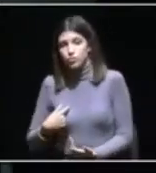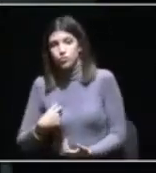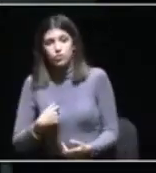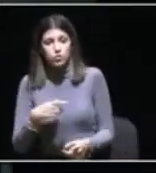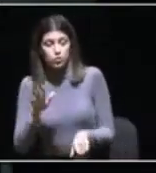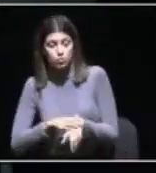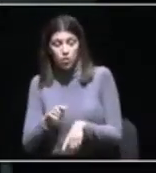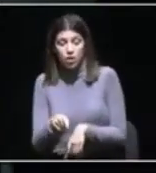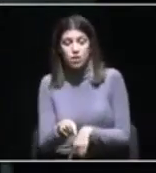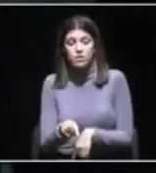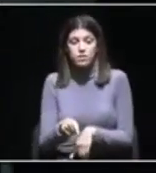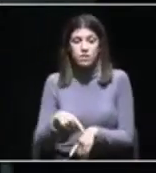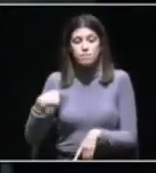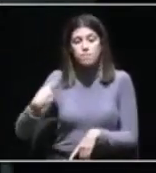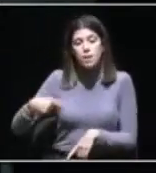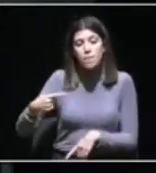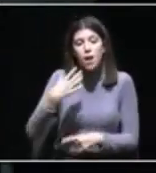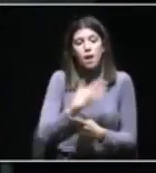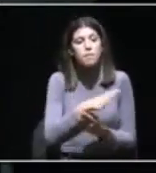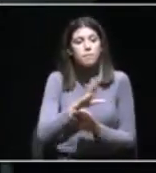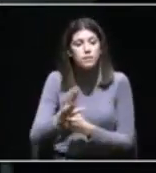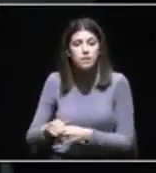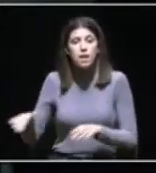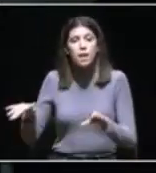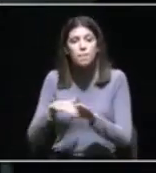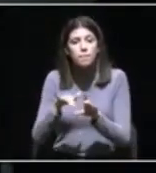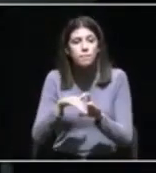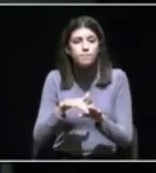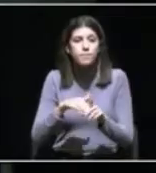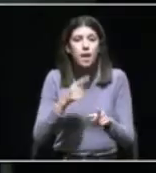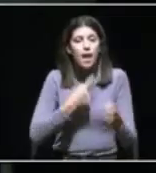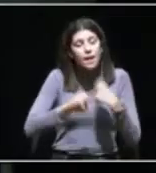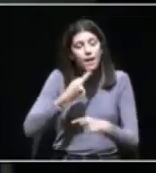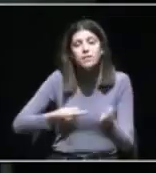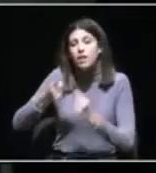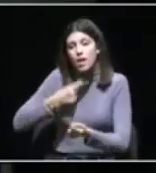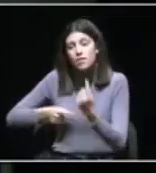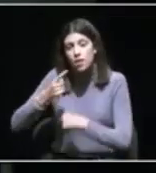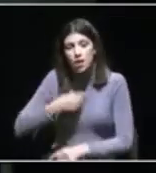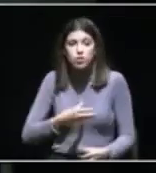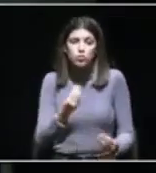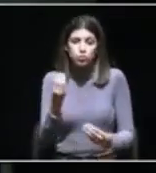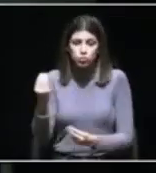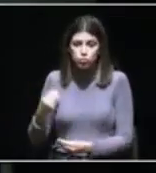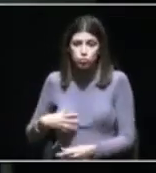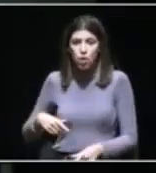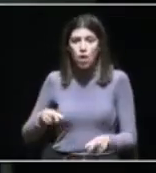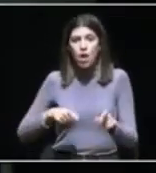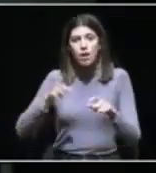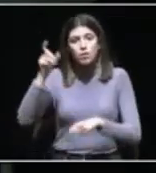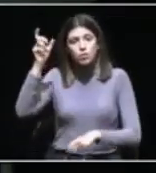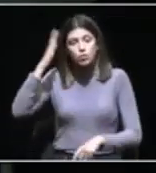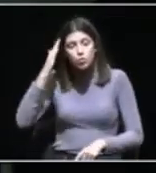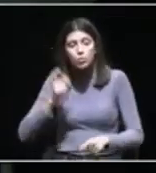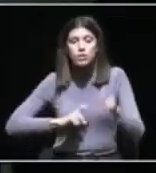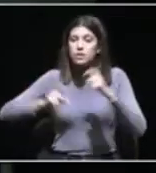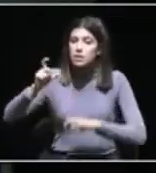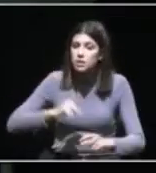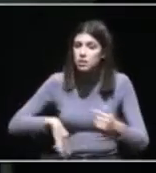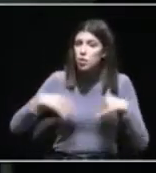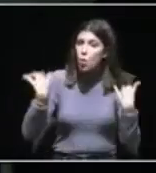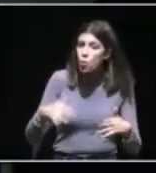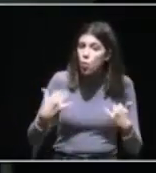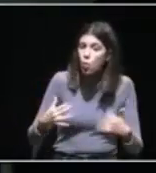os anos são apresentadas cerca de 27.000 participações. Estas estatísticas são assustadoras, mas o cenário é ainda mais